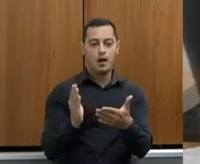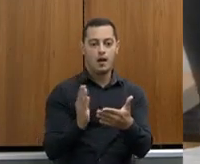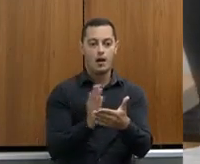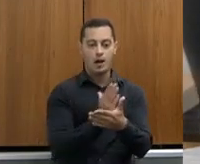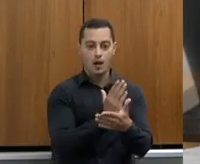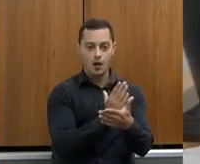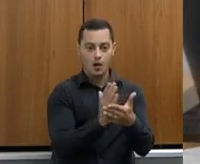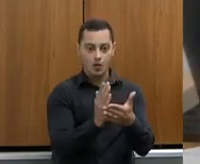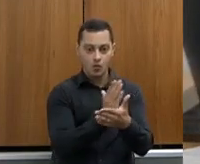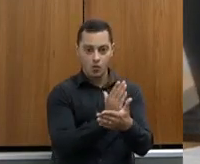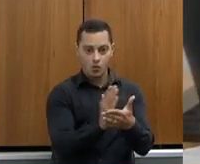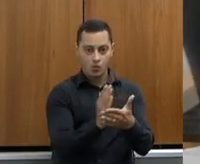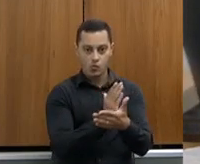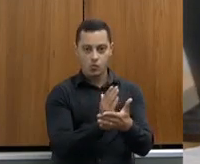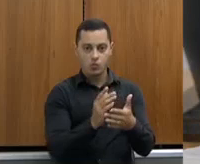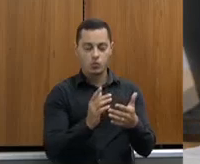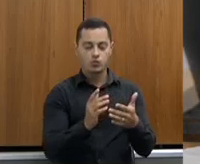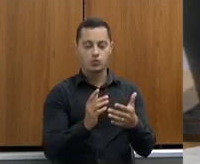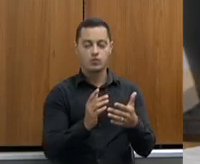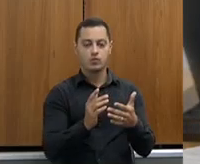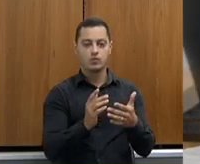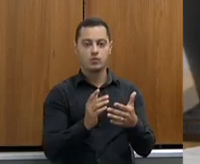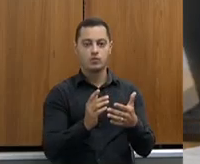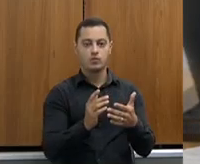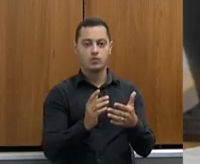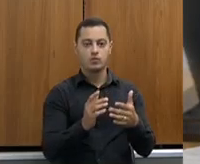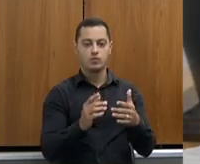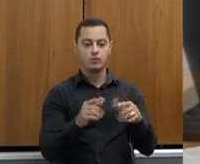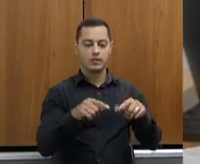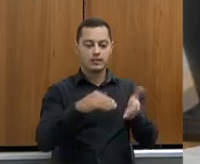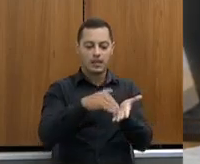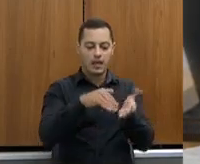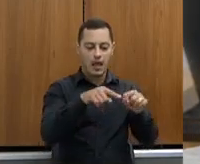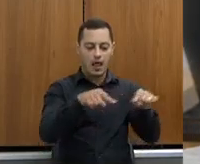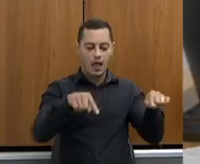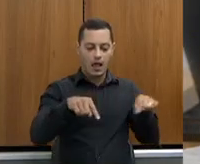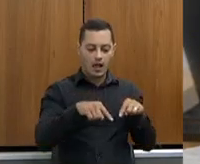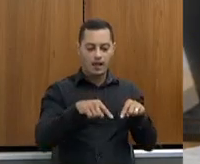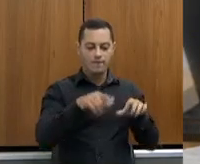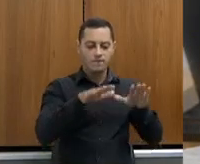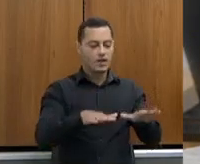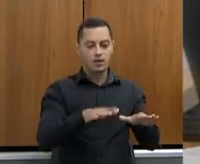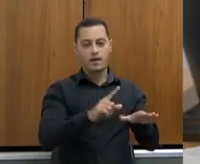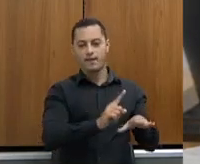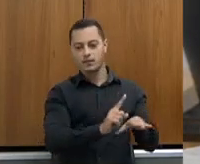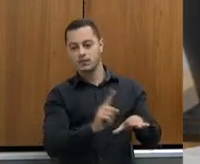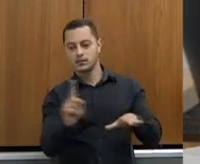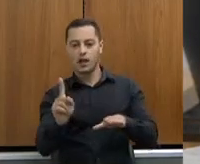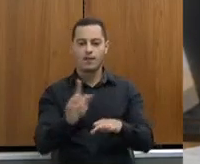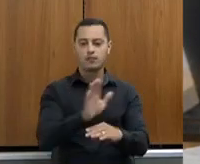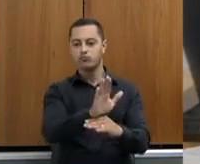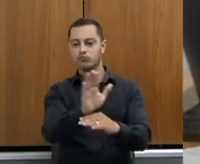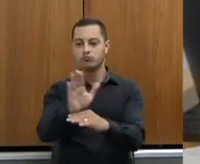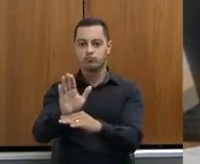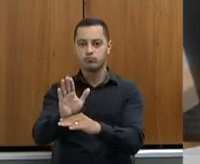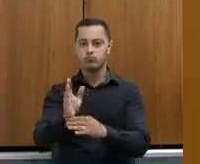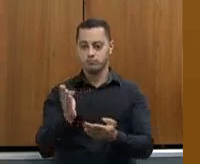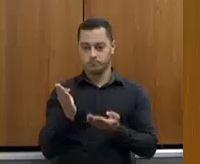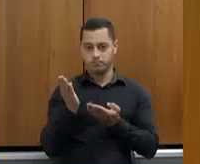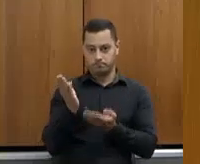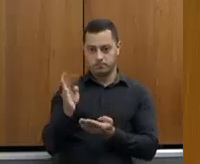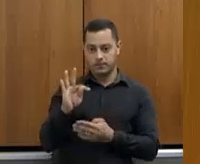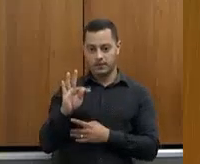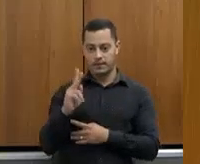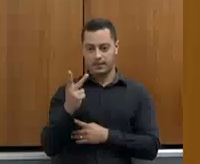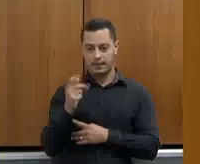de dentro da própria secretaria. E o Thales é um exemplo de um secretário que é